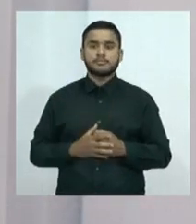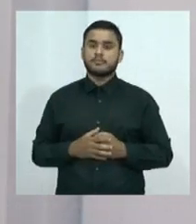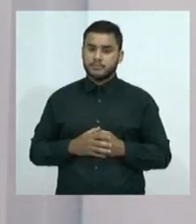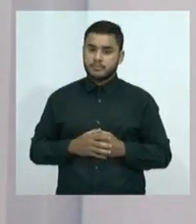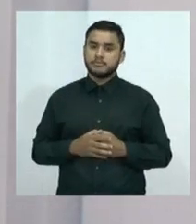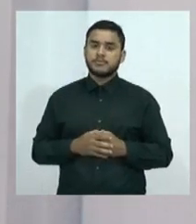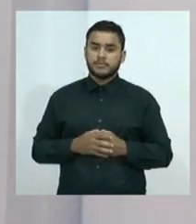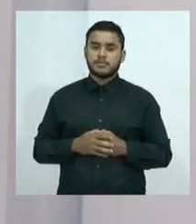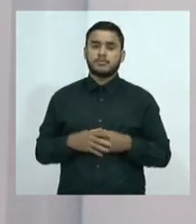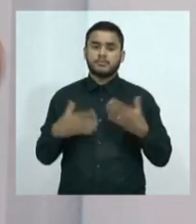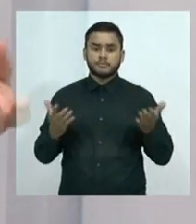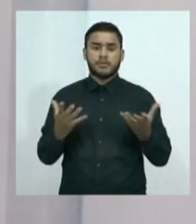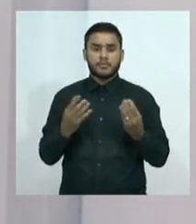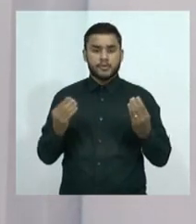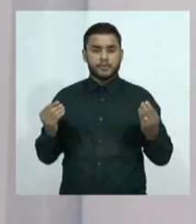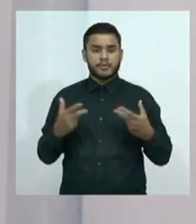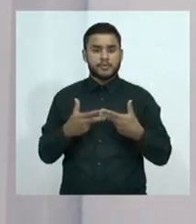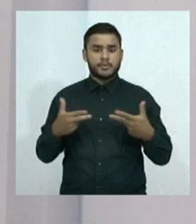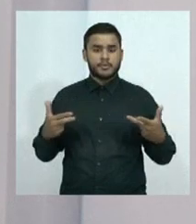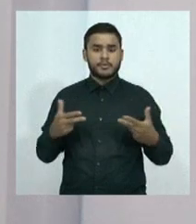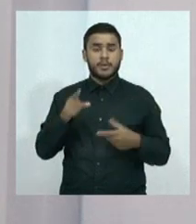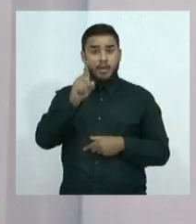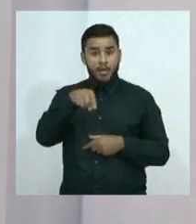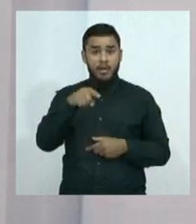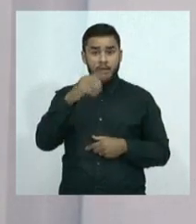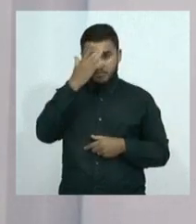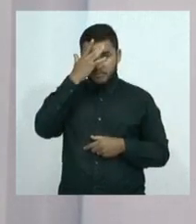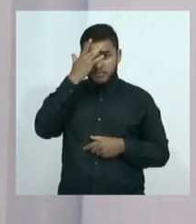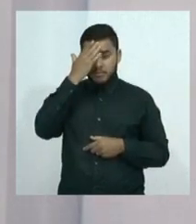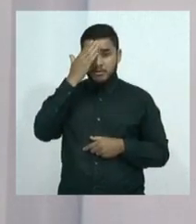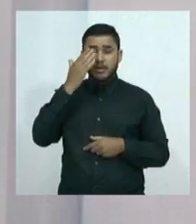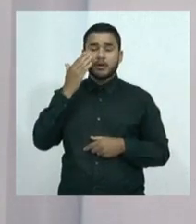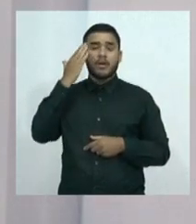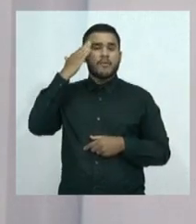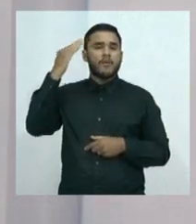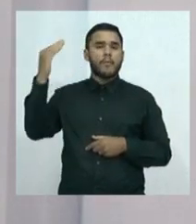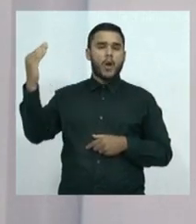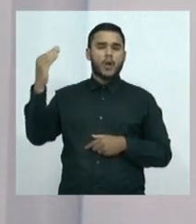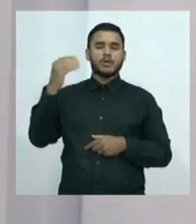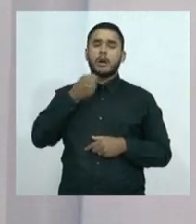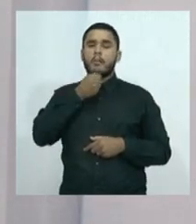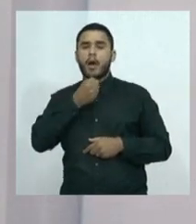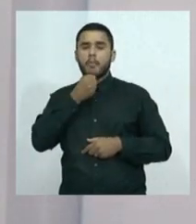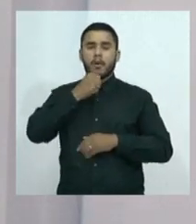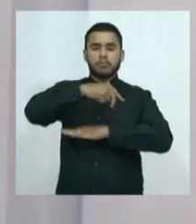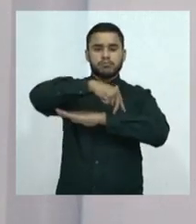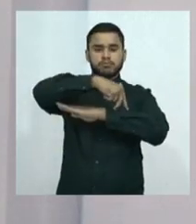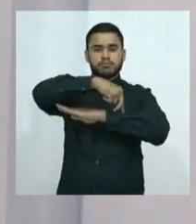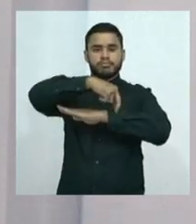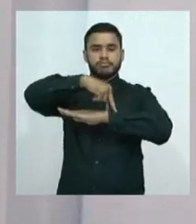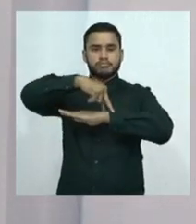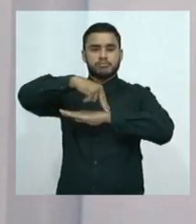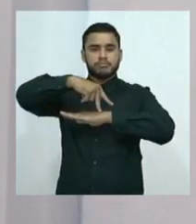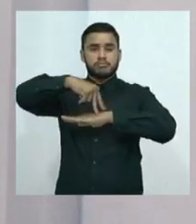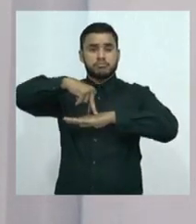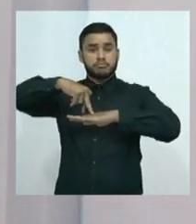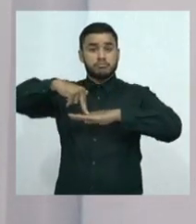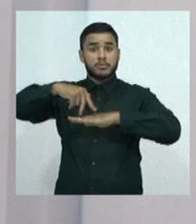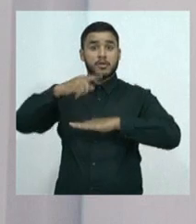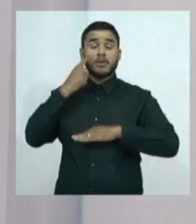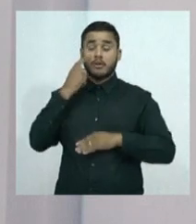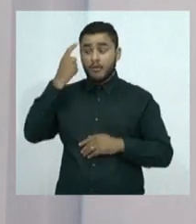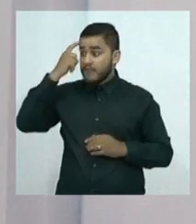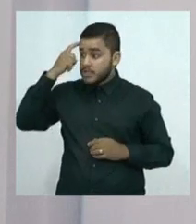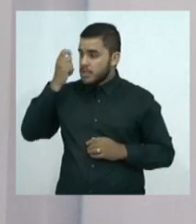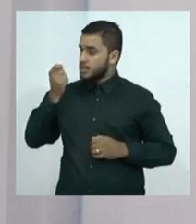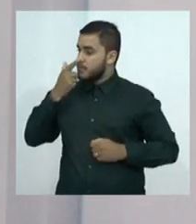situações famosas, como o do Michael Jackson, que estava viciado, até chegar ao extremo de levar à